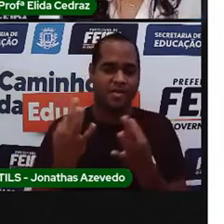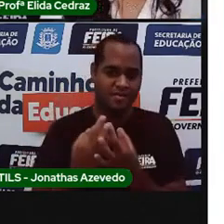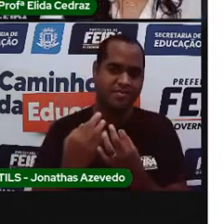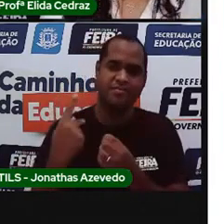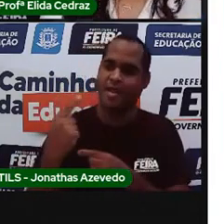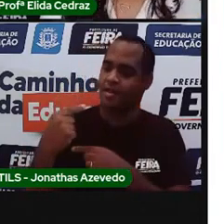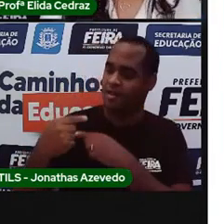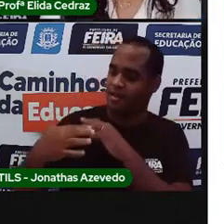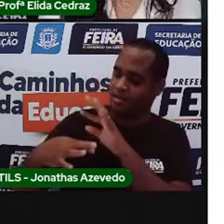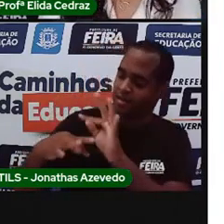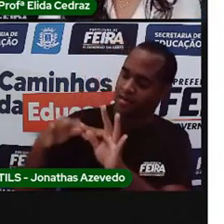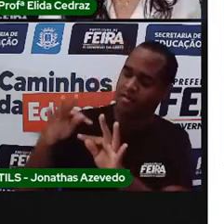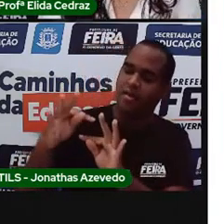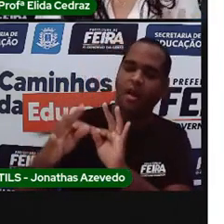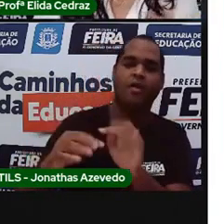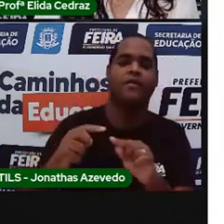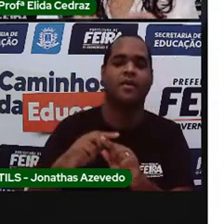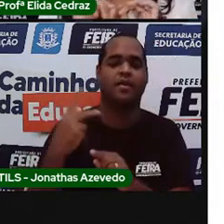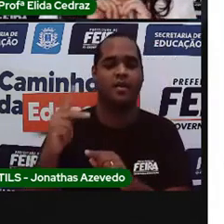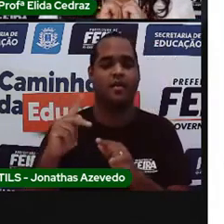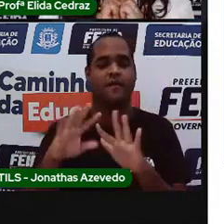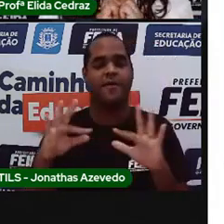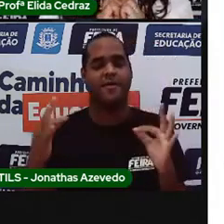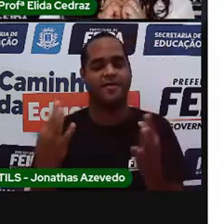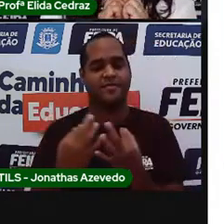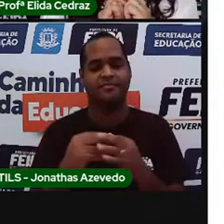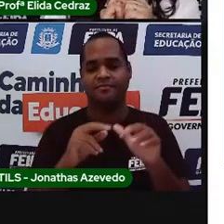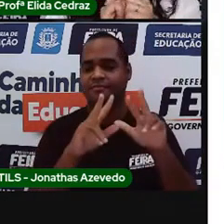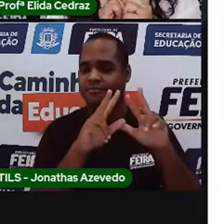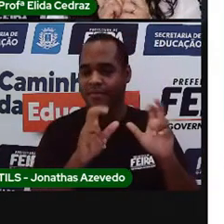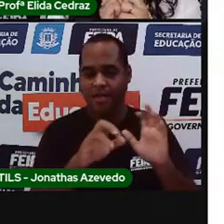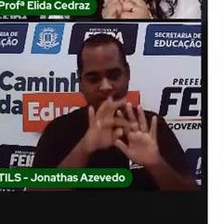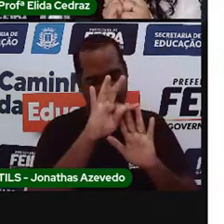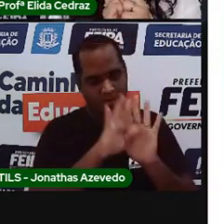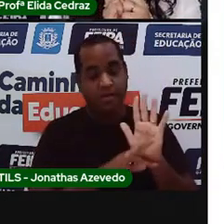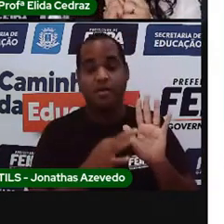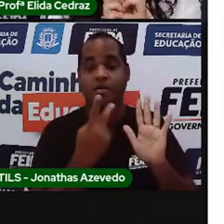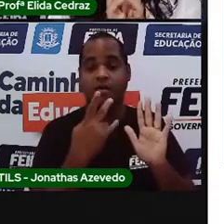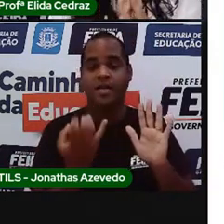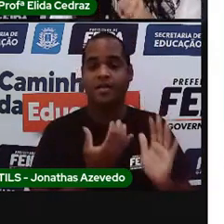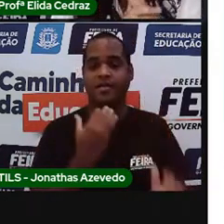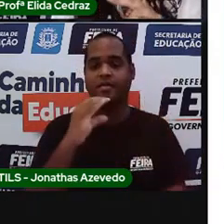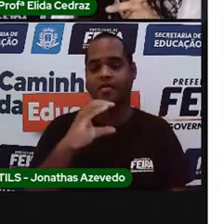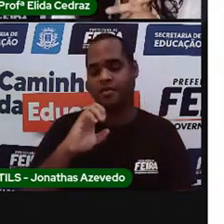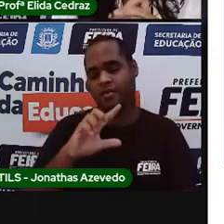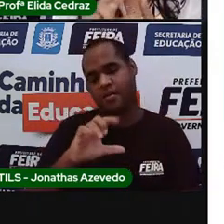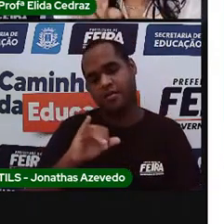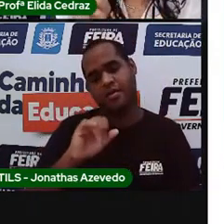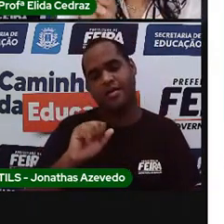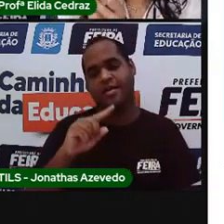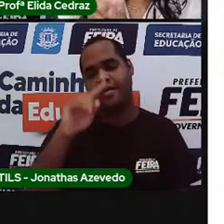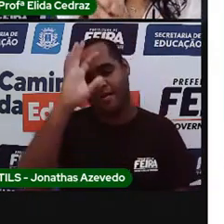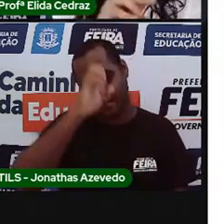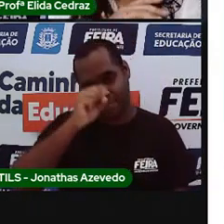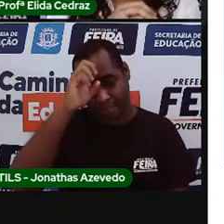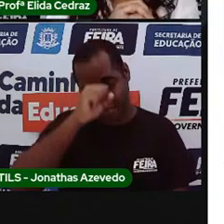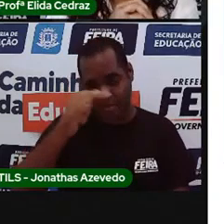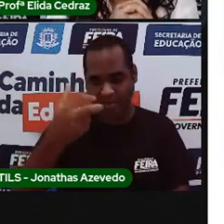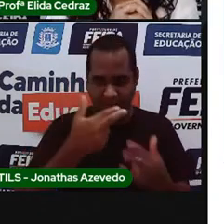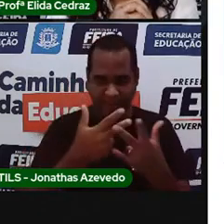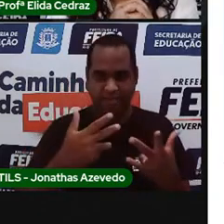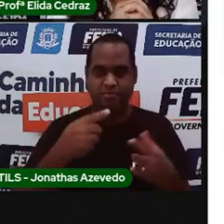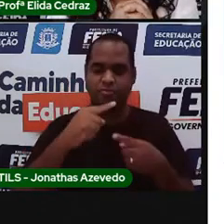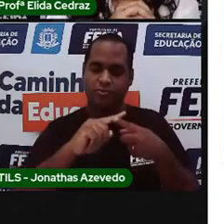tradição da sua família. E no texto, Cecília contou pra gente que ela já aprendeu a fazer duas